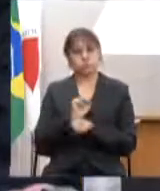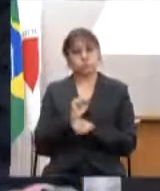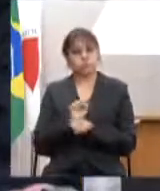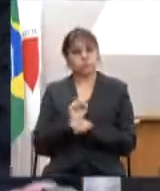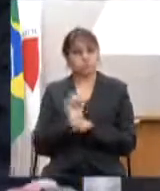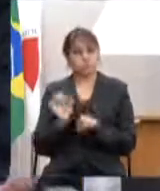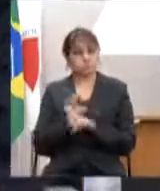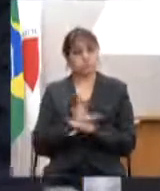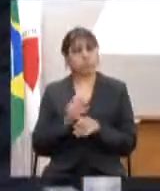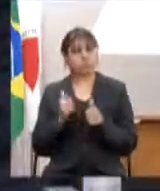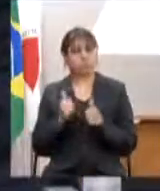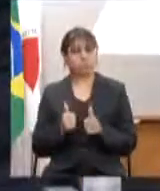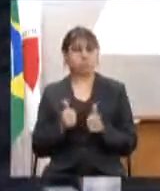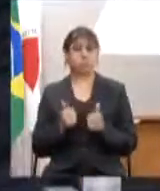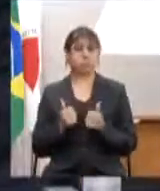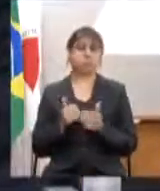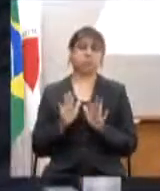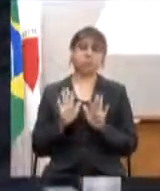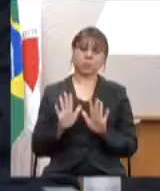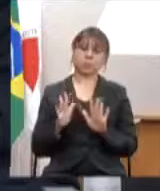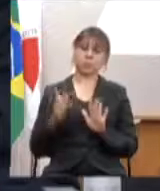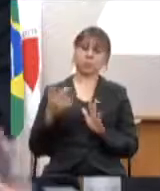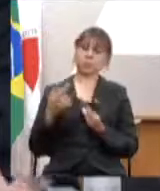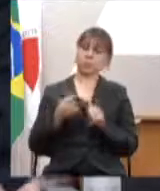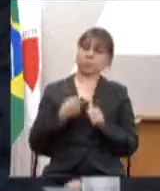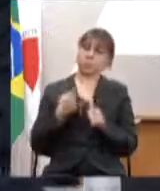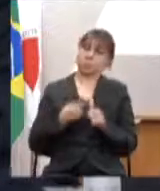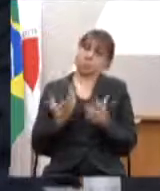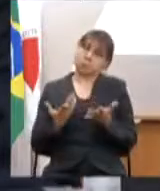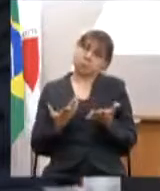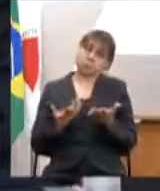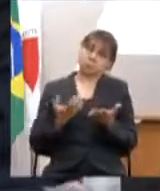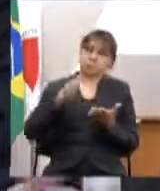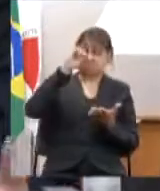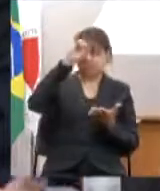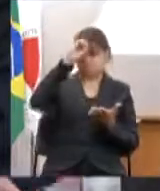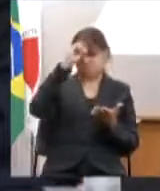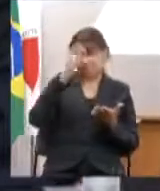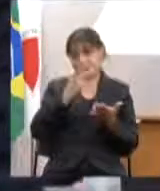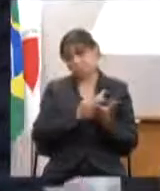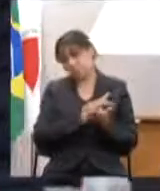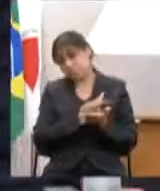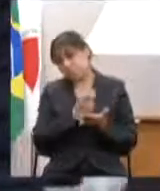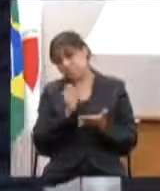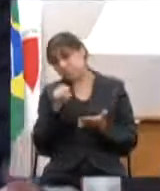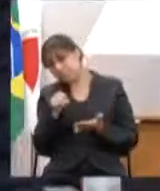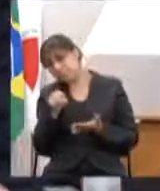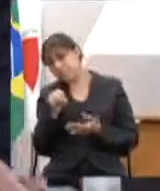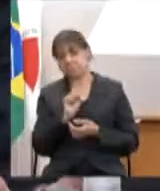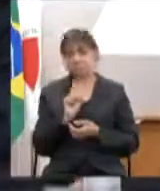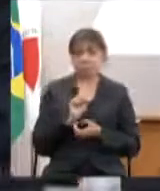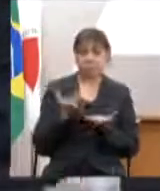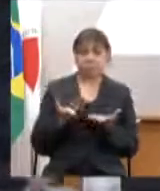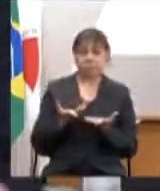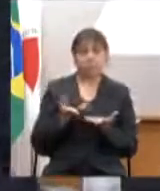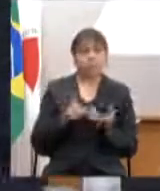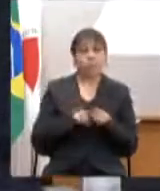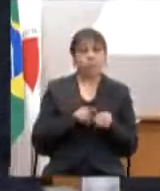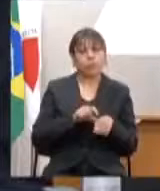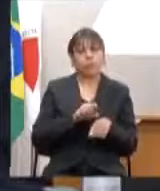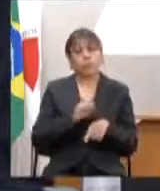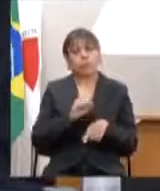efetivado mas primeiro a gente não tem a certeza de que ele vai acontecer e quando se ele acontecer de quando esse acordo